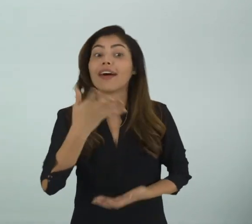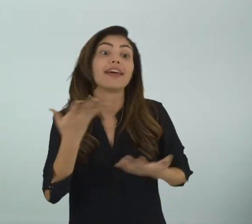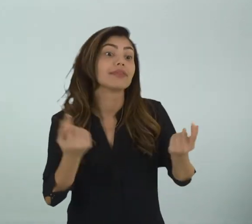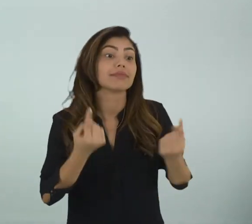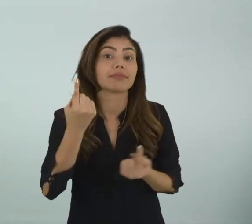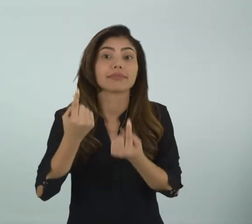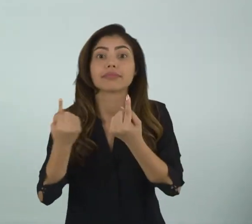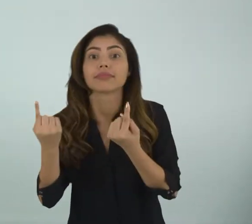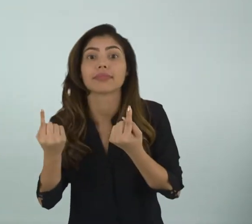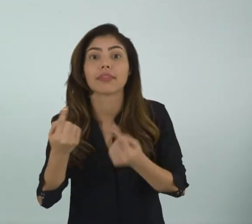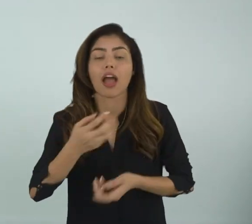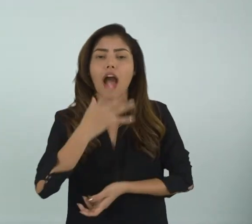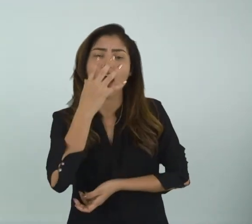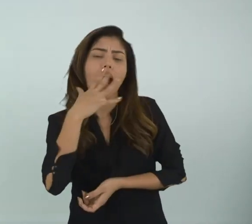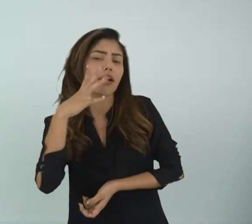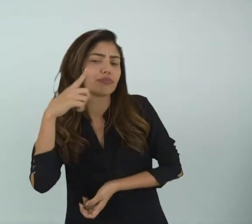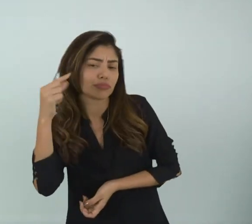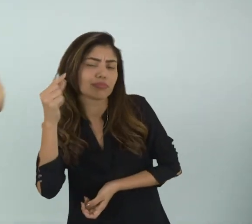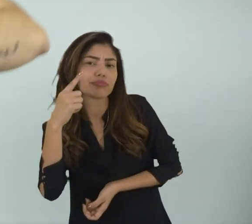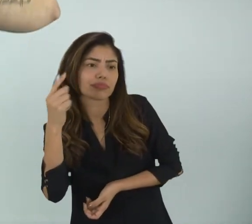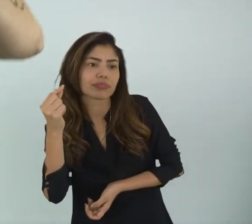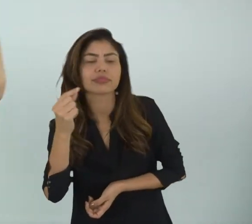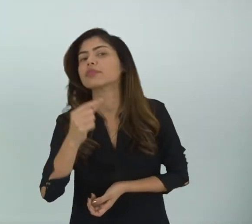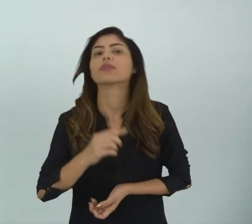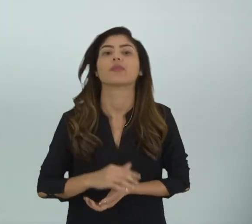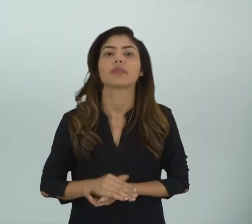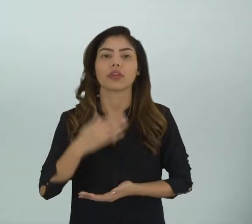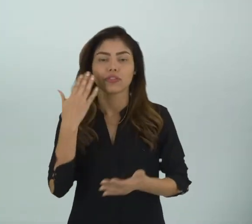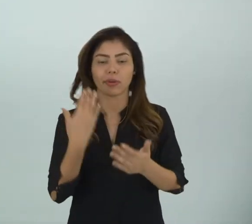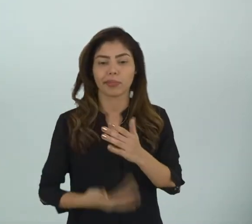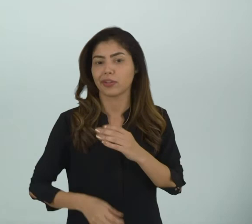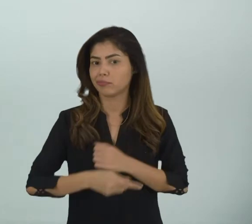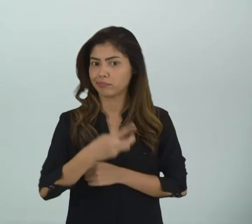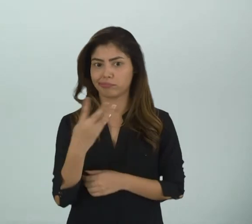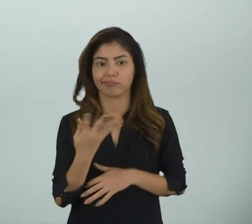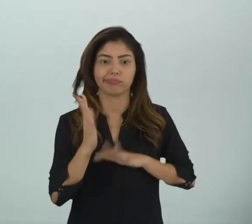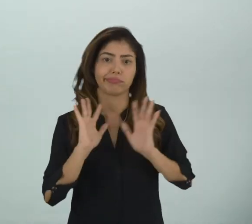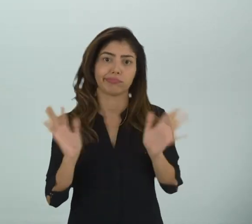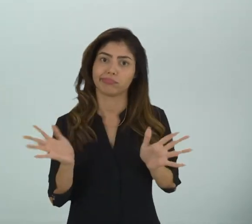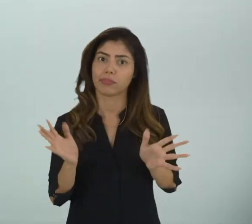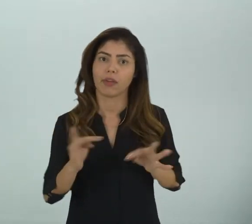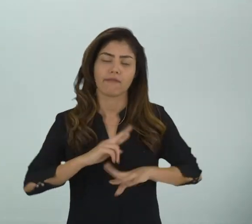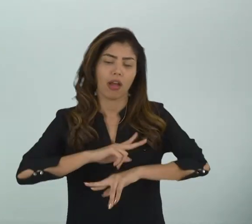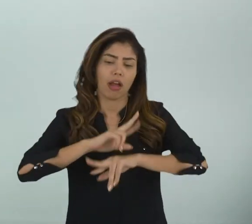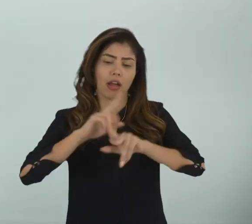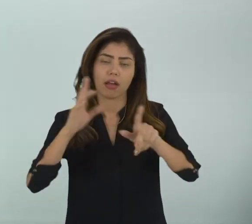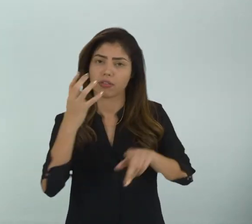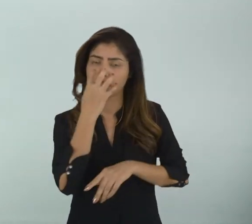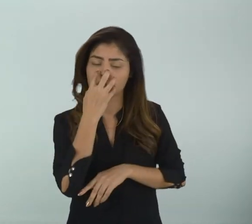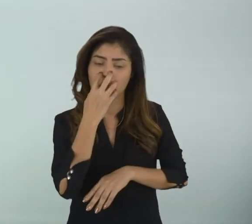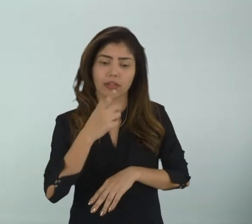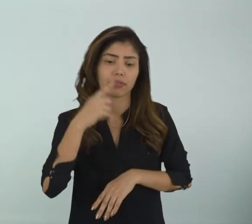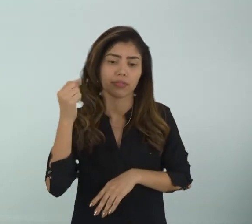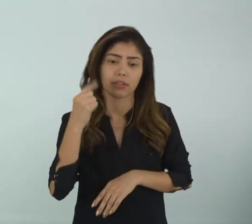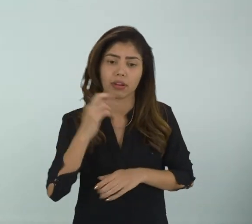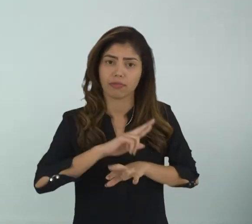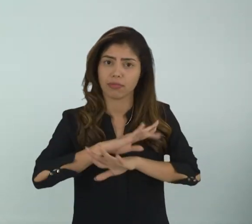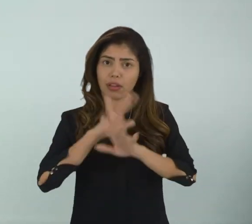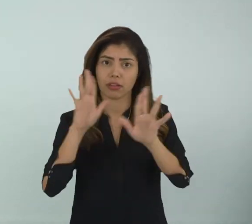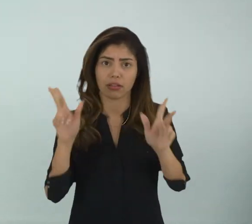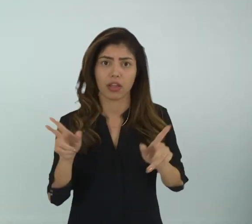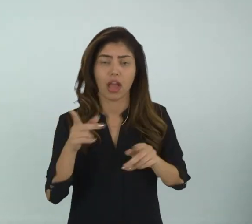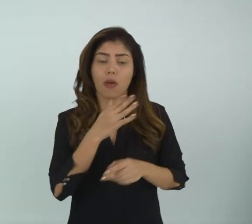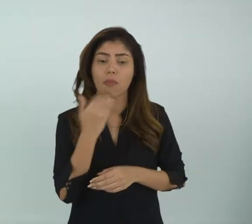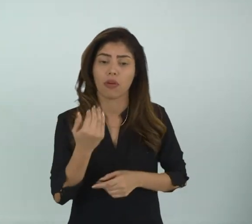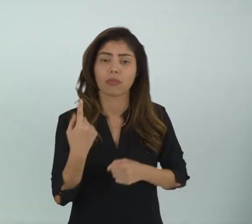Cachorrinho Gatinho Ah, professor Já perdi a conta Vários cachorrinhos Vários gatinhos Que eu já criei E